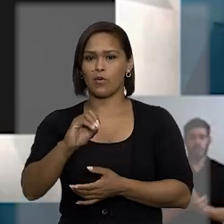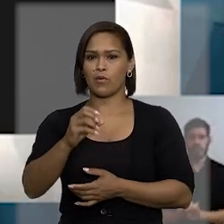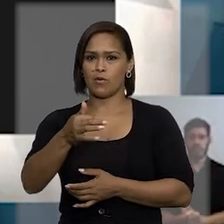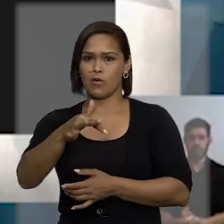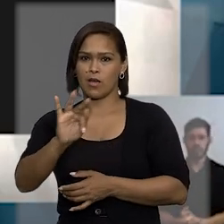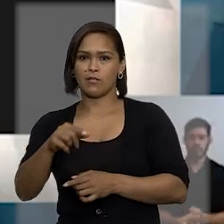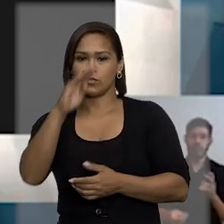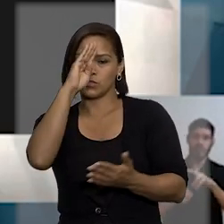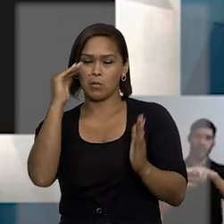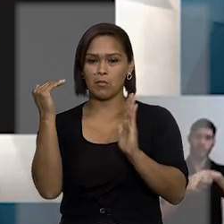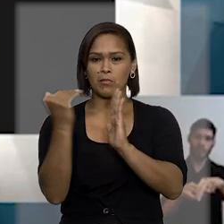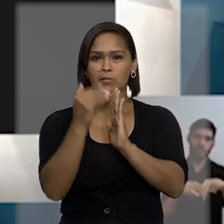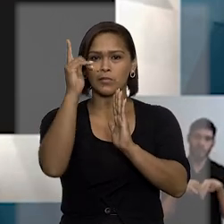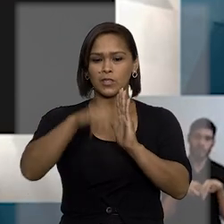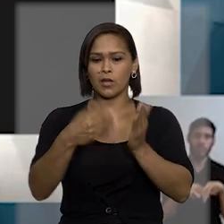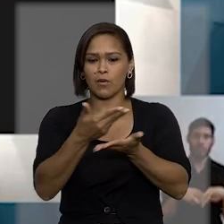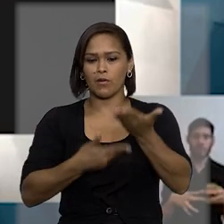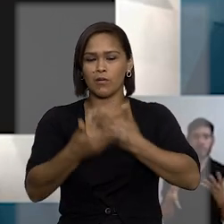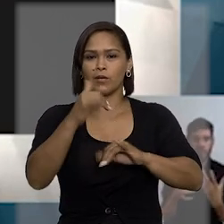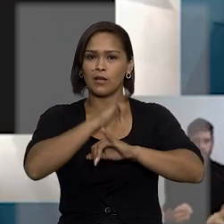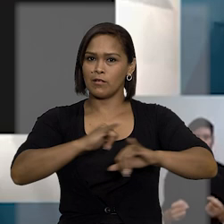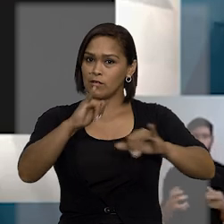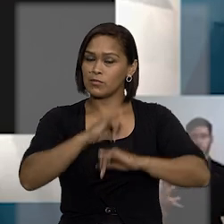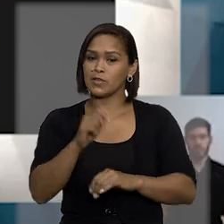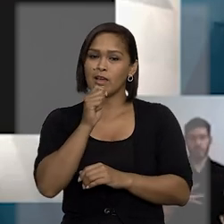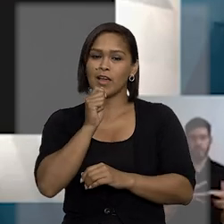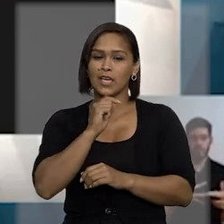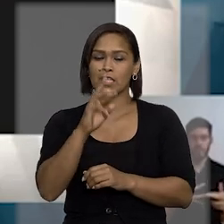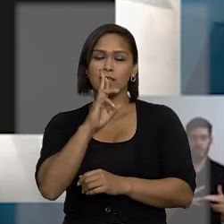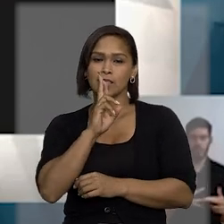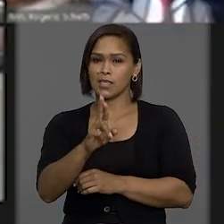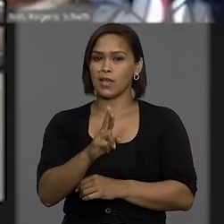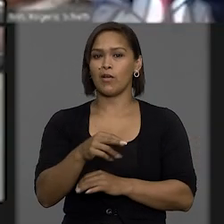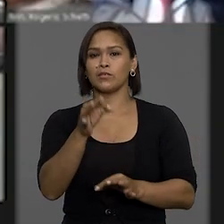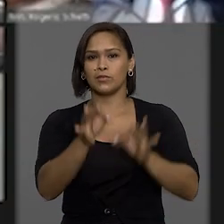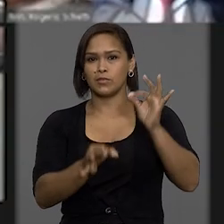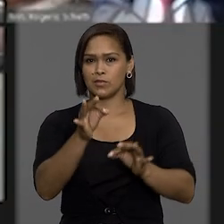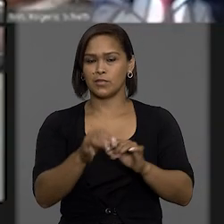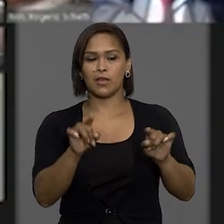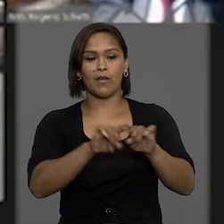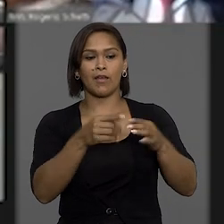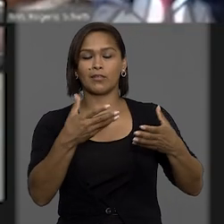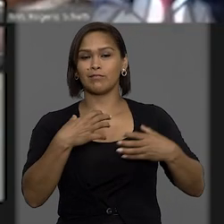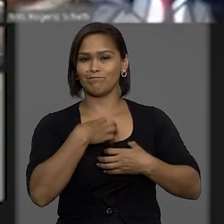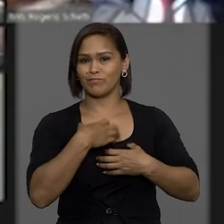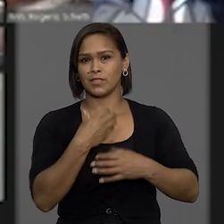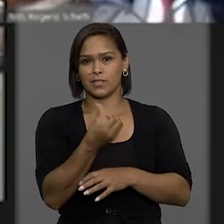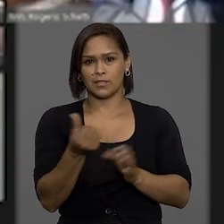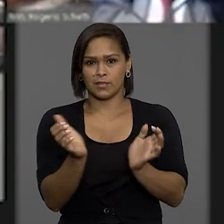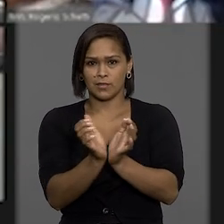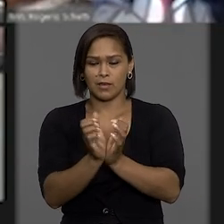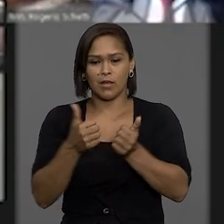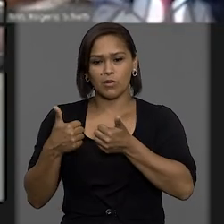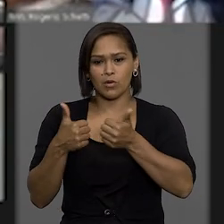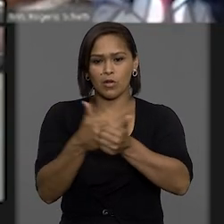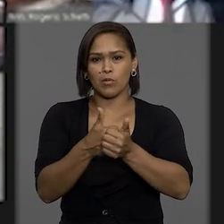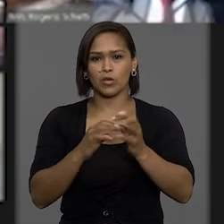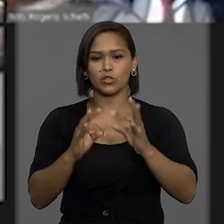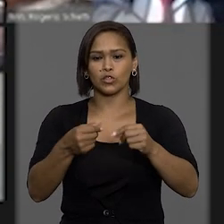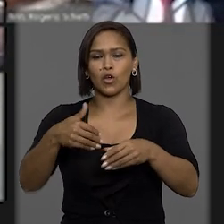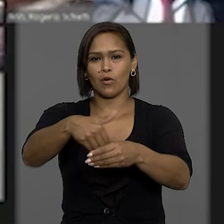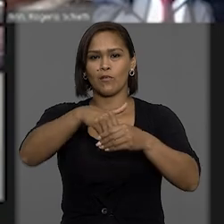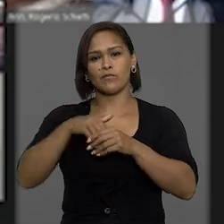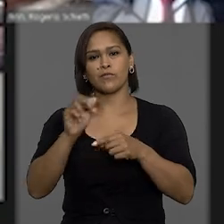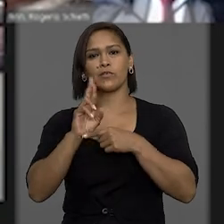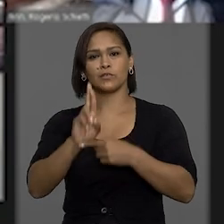tem o dever de compartilhar os dados, ainda que sem ordem judicial. Desta forma, a sexta turma acompanhou de forma unânime o